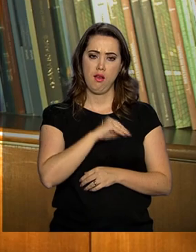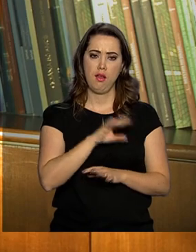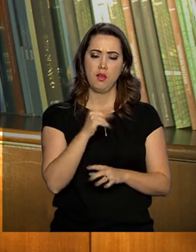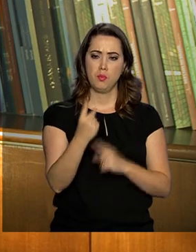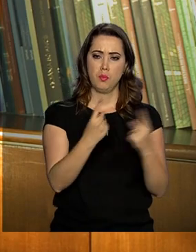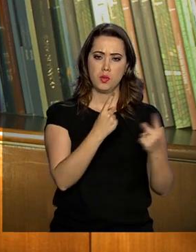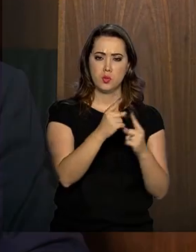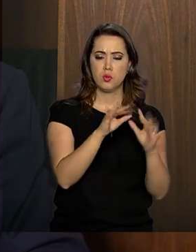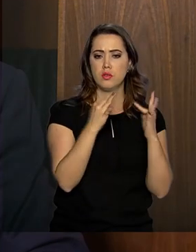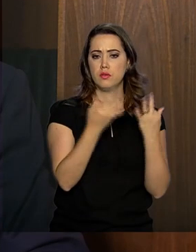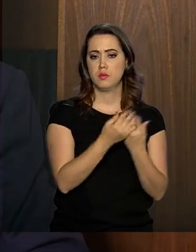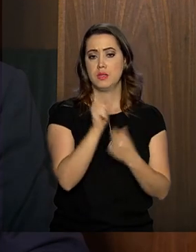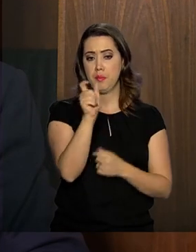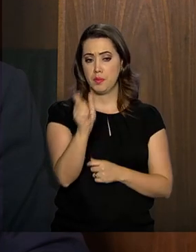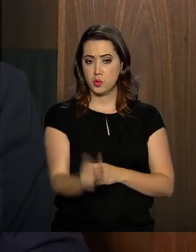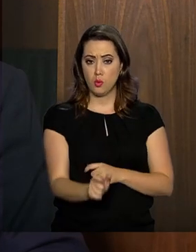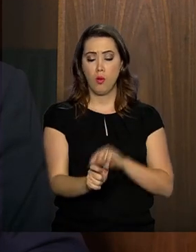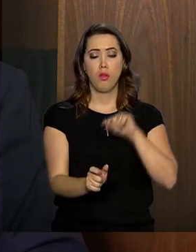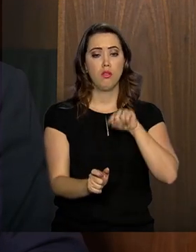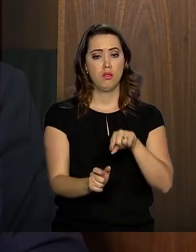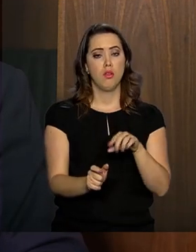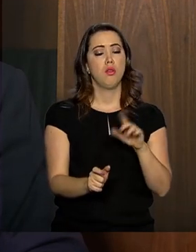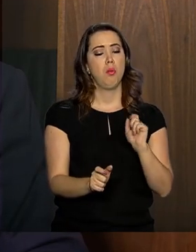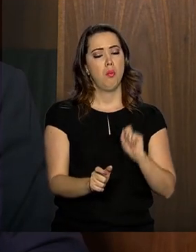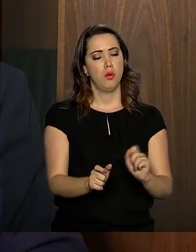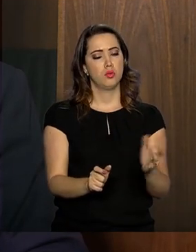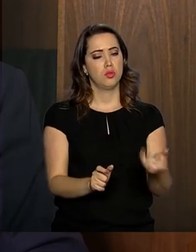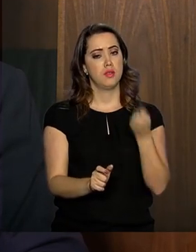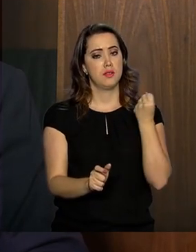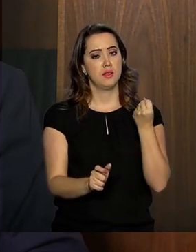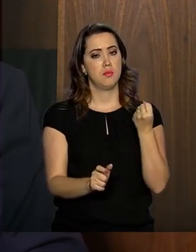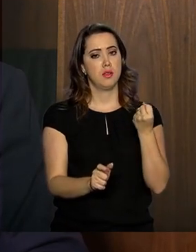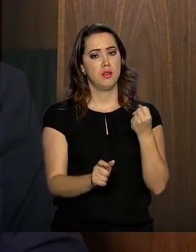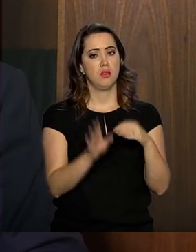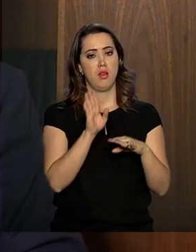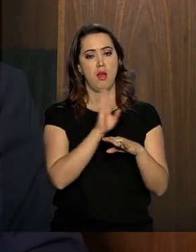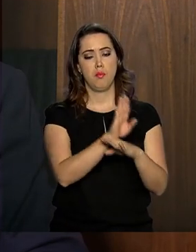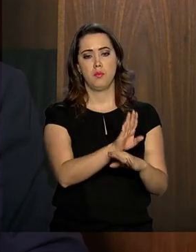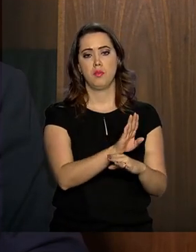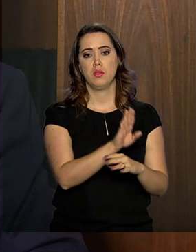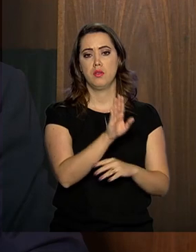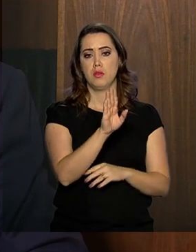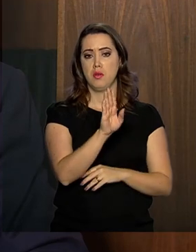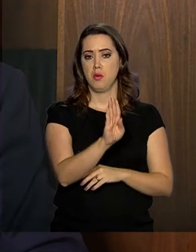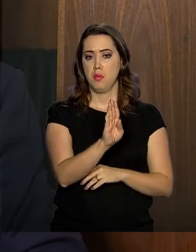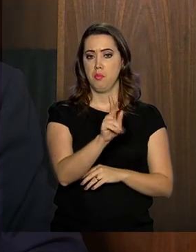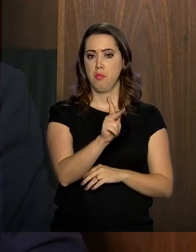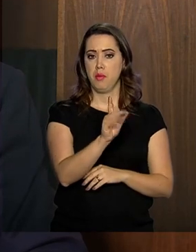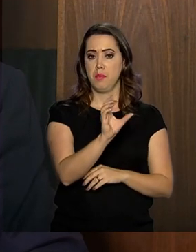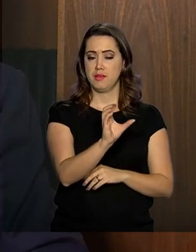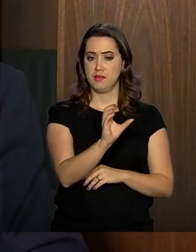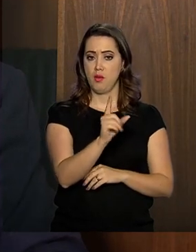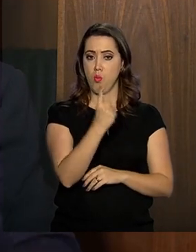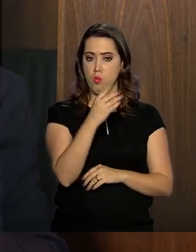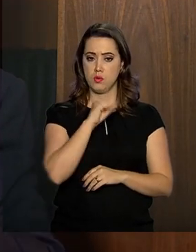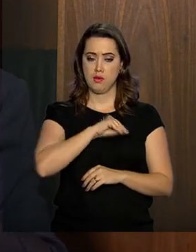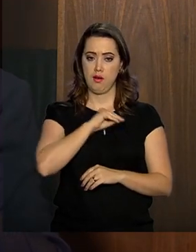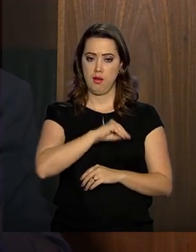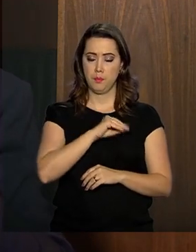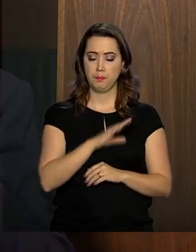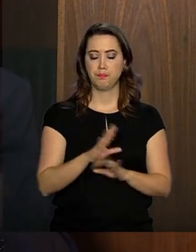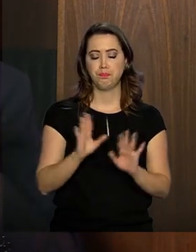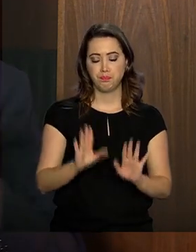familiar, este cidadão ou este cidadão se habilita a receber, em termos de assistência, um salário mínimo. Qual é a mudança que nós estamos propondo?